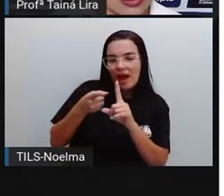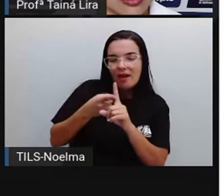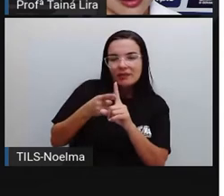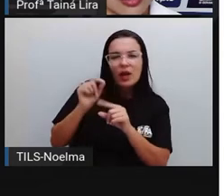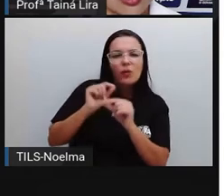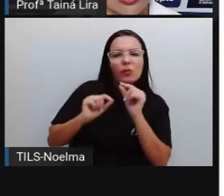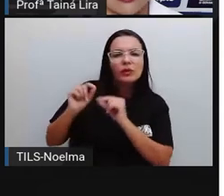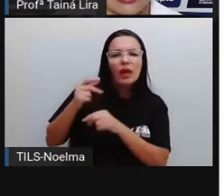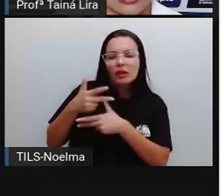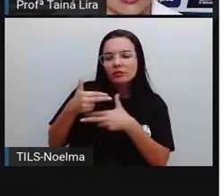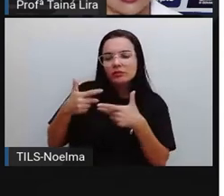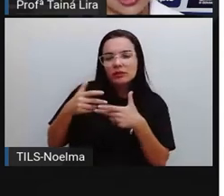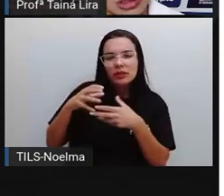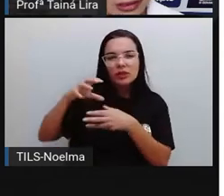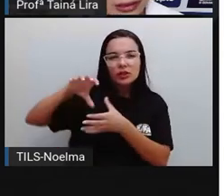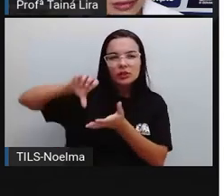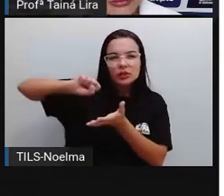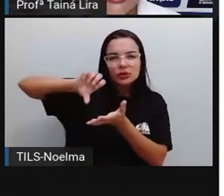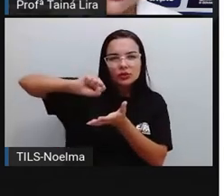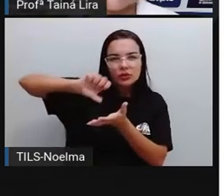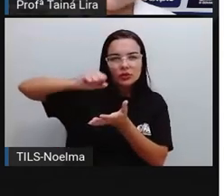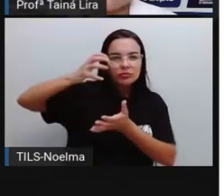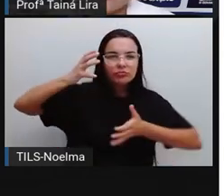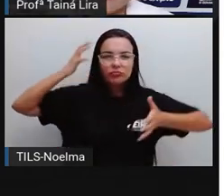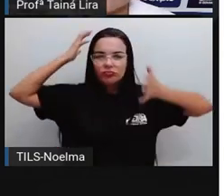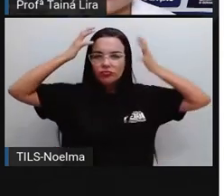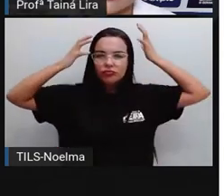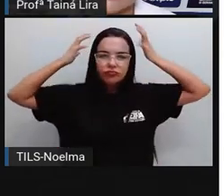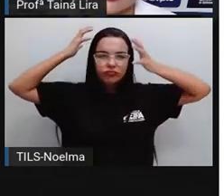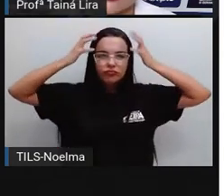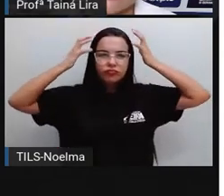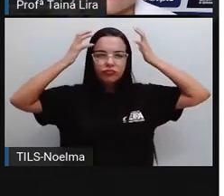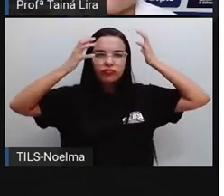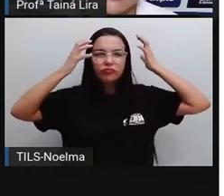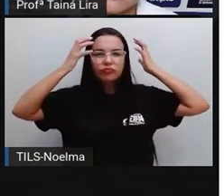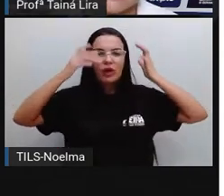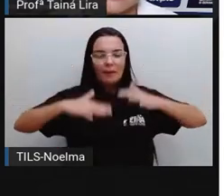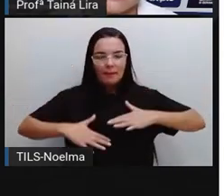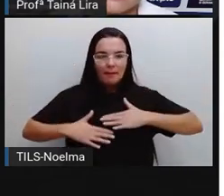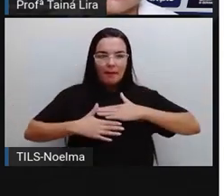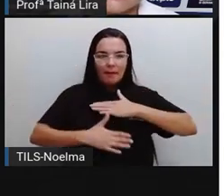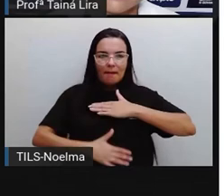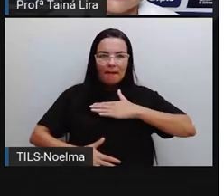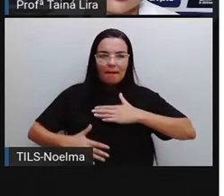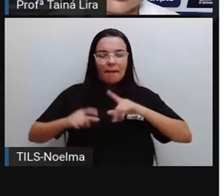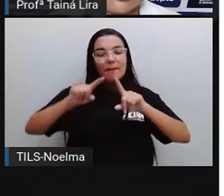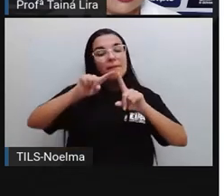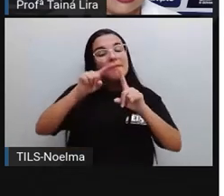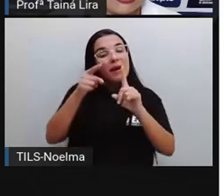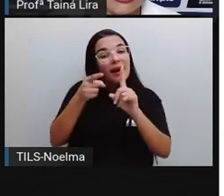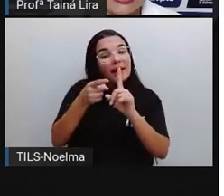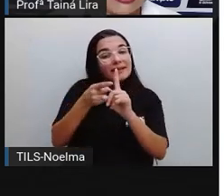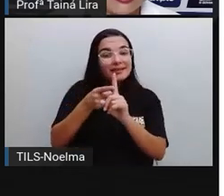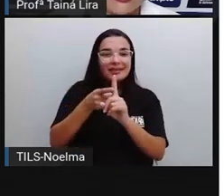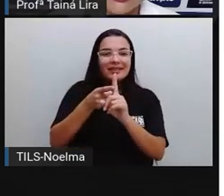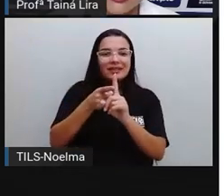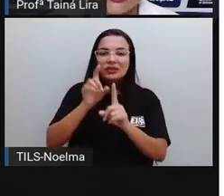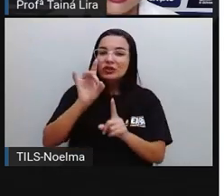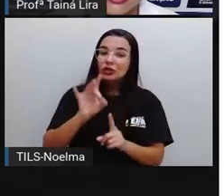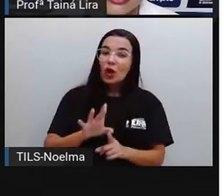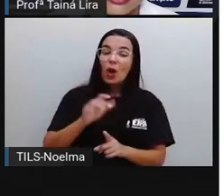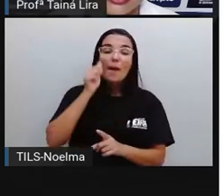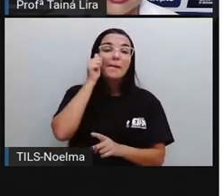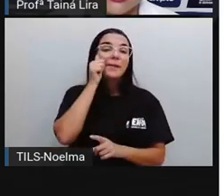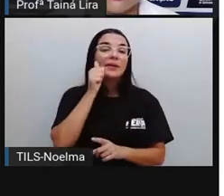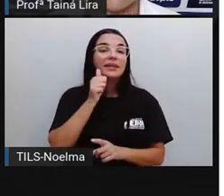ó, de cosméticos da marca O Boticário, que foi pensada, ó, para quem? Gestantes. Então,